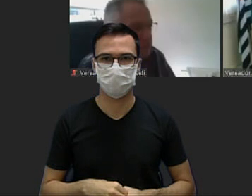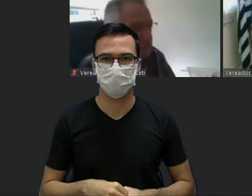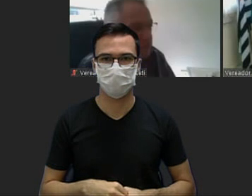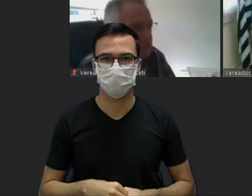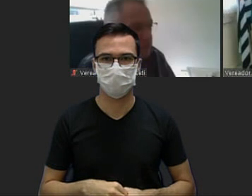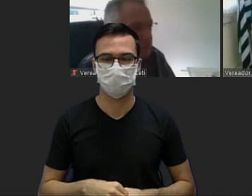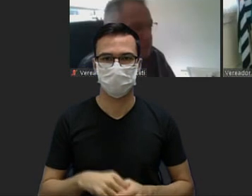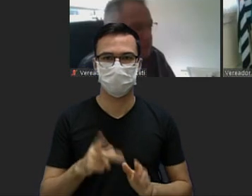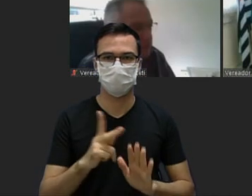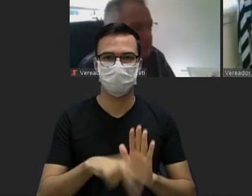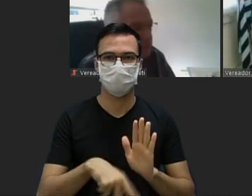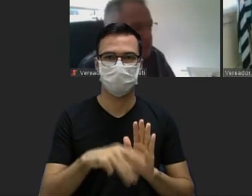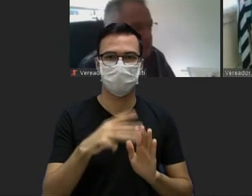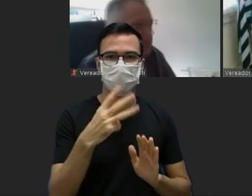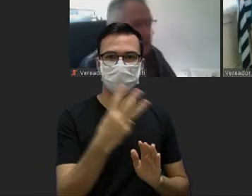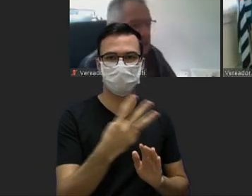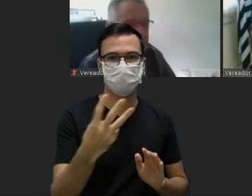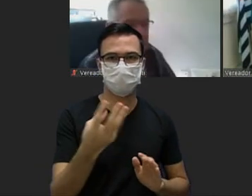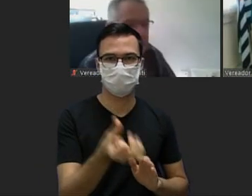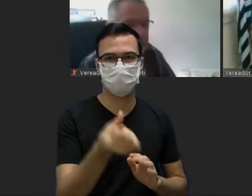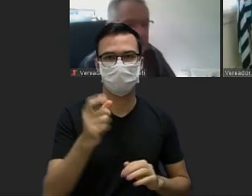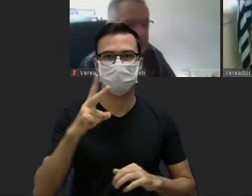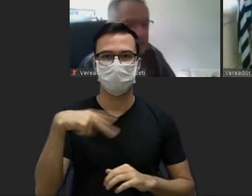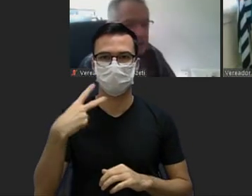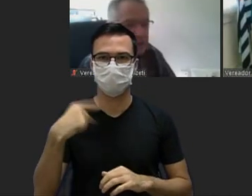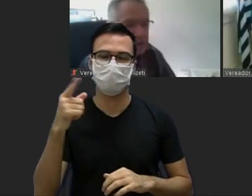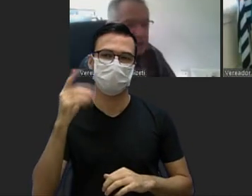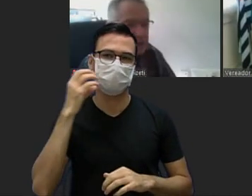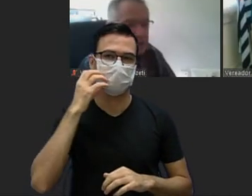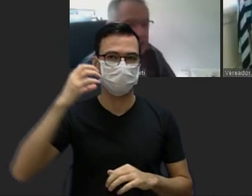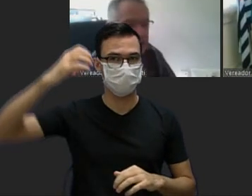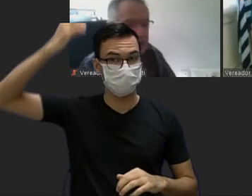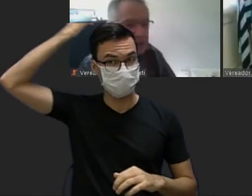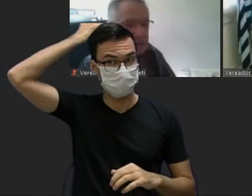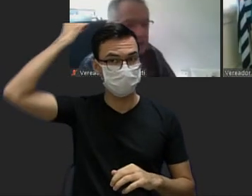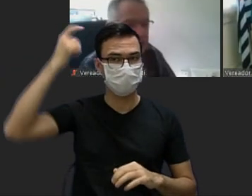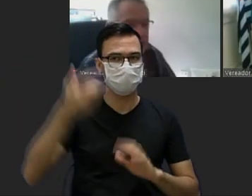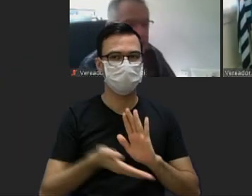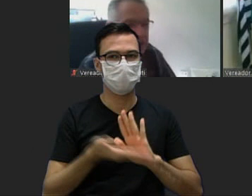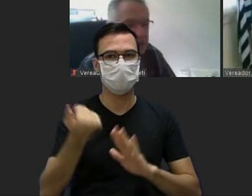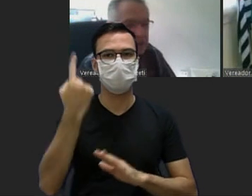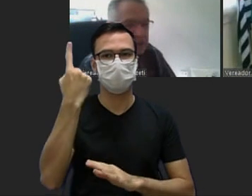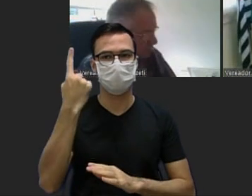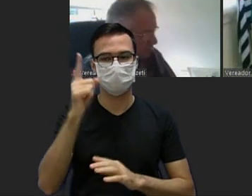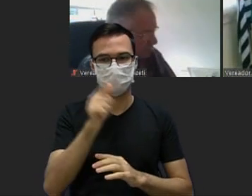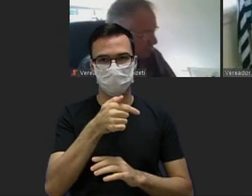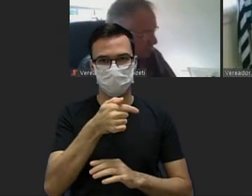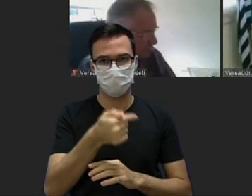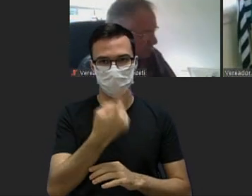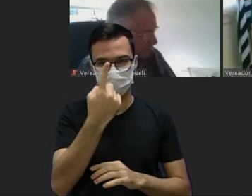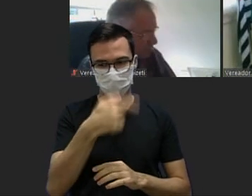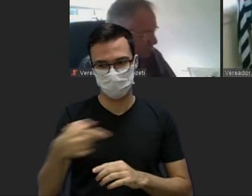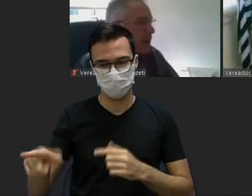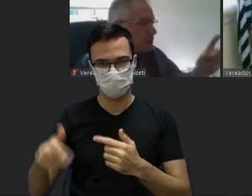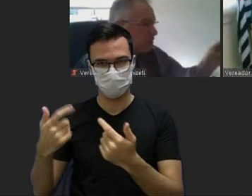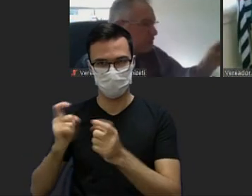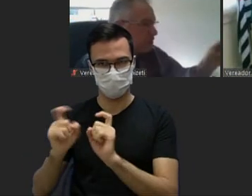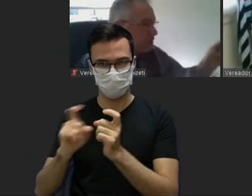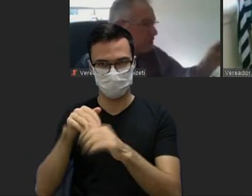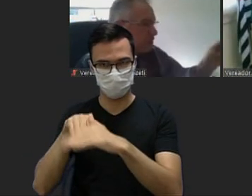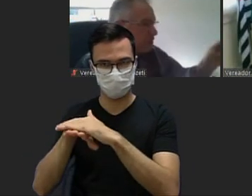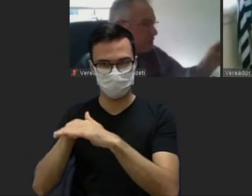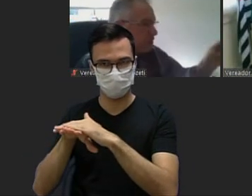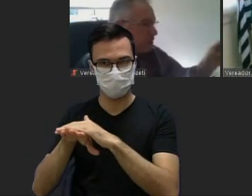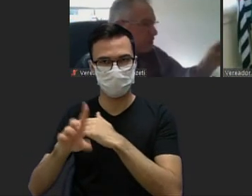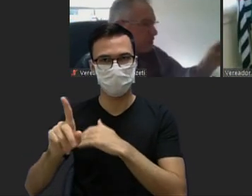projeto 336 do vereador Pericles está retirado por uma sessão está prejudicado o